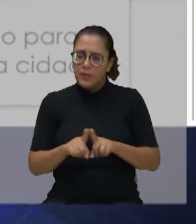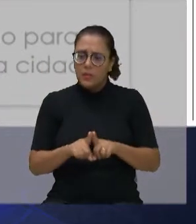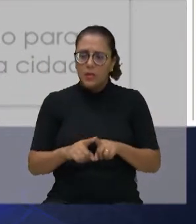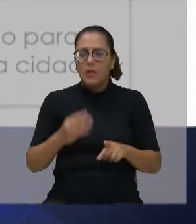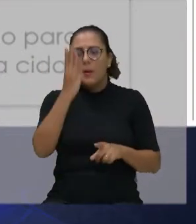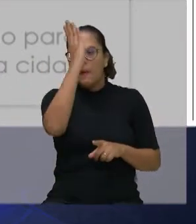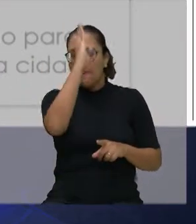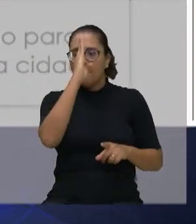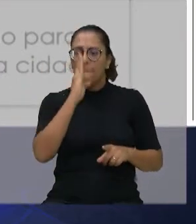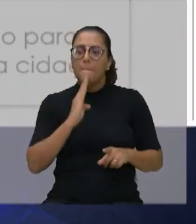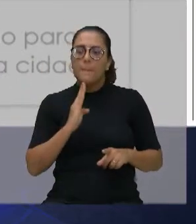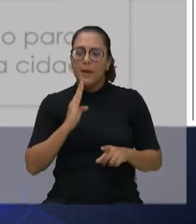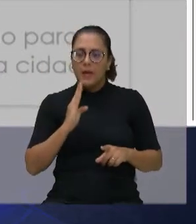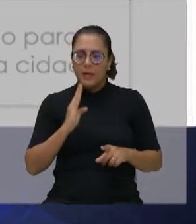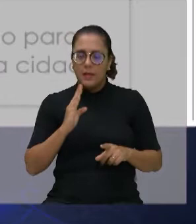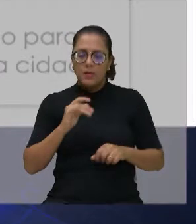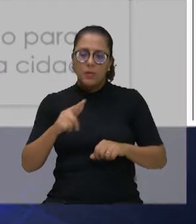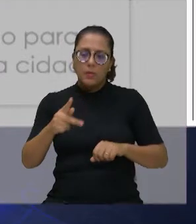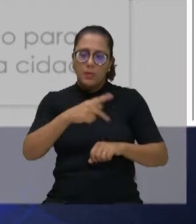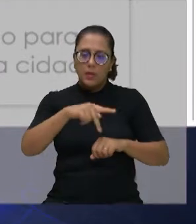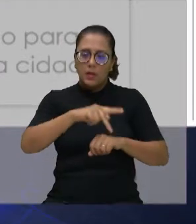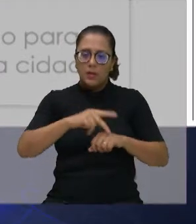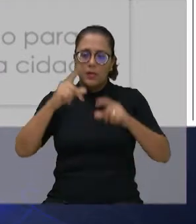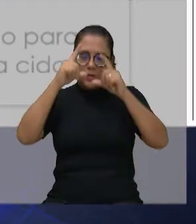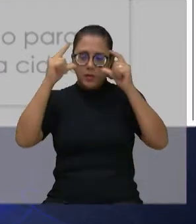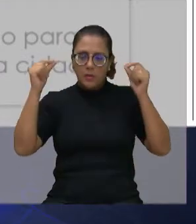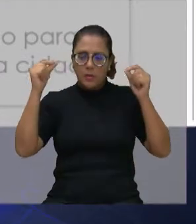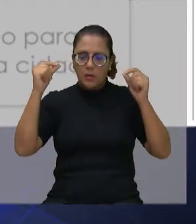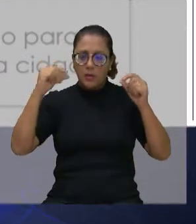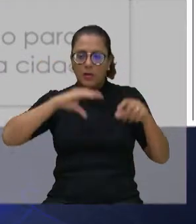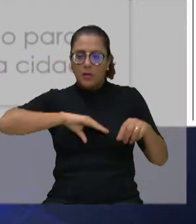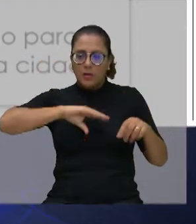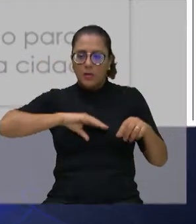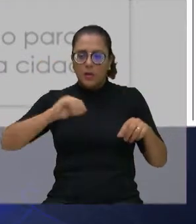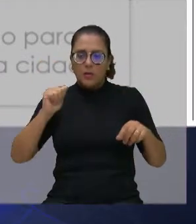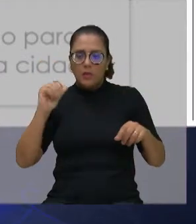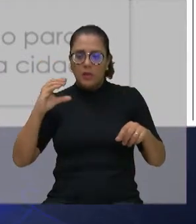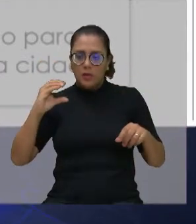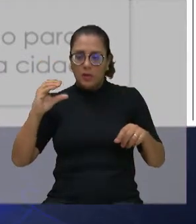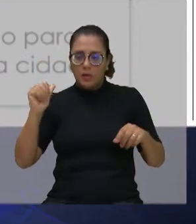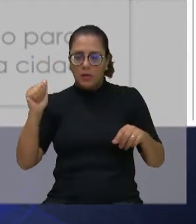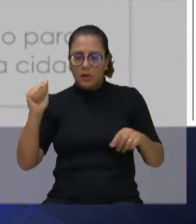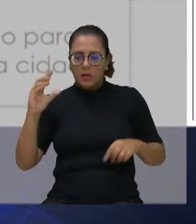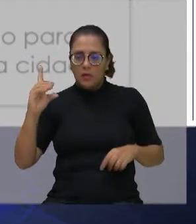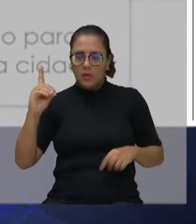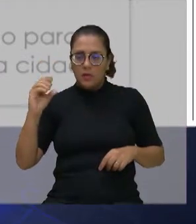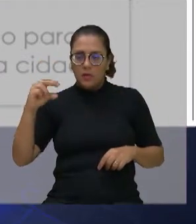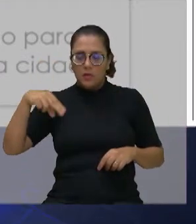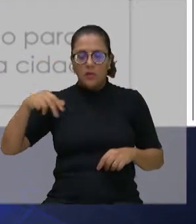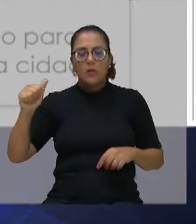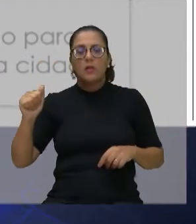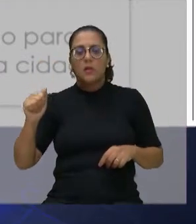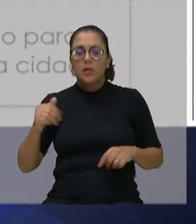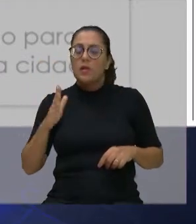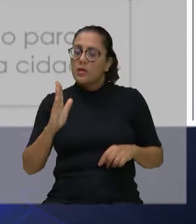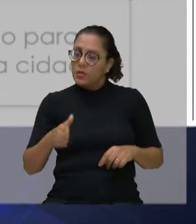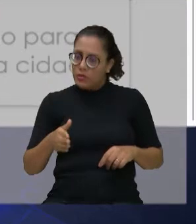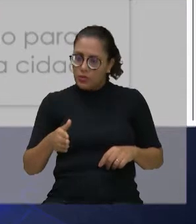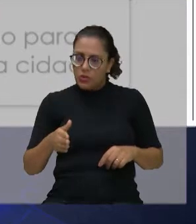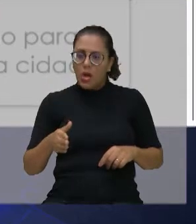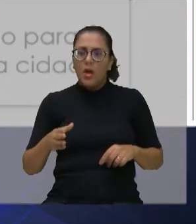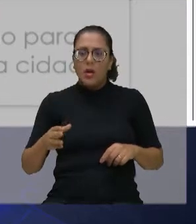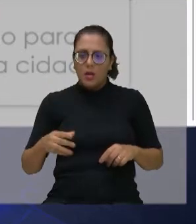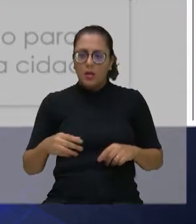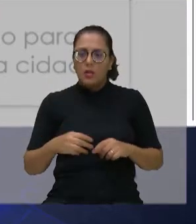-Japão com a cidade de Kadoma. Foi uma delegação da Câmara Municipal da Prefeitura até o Japão.